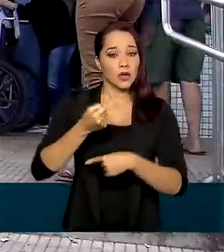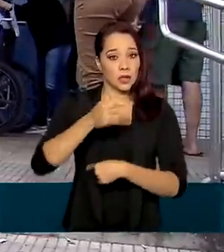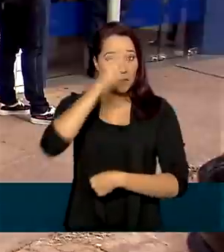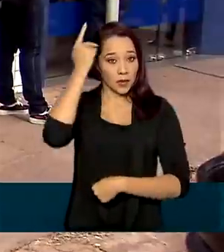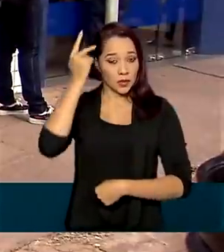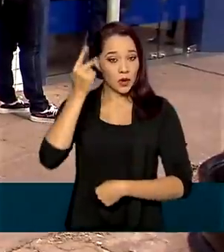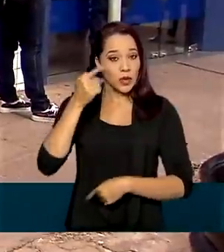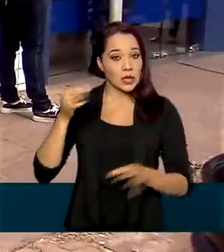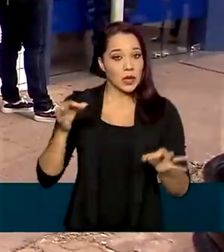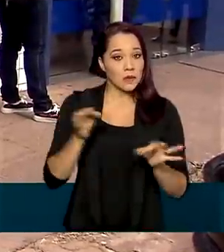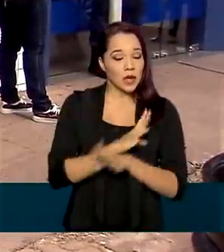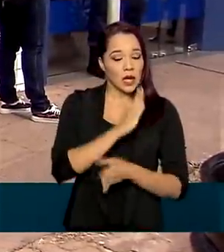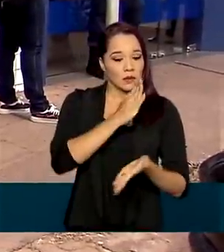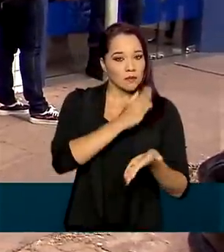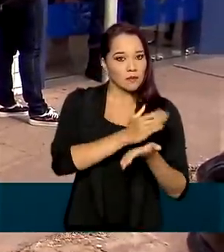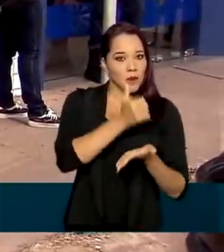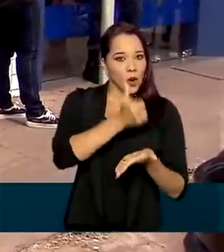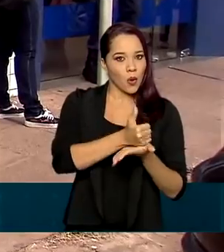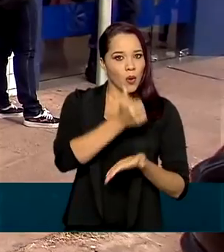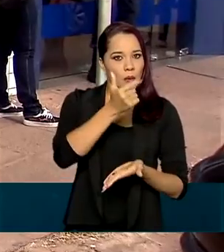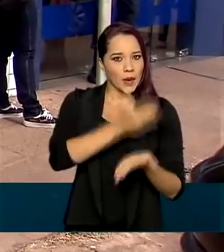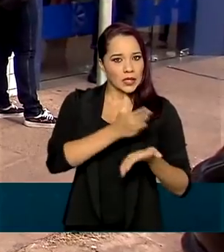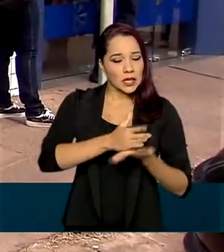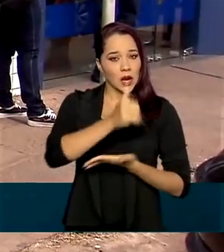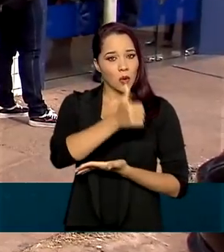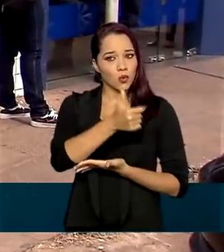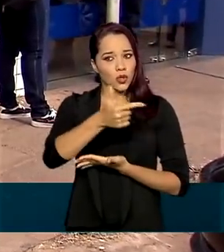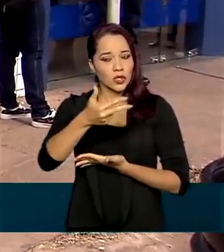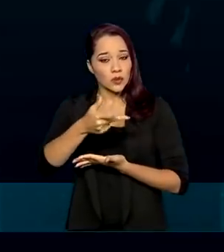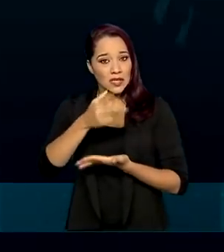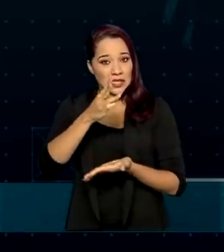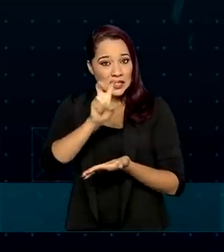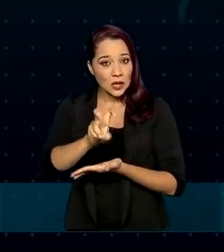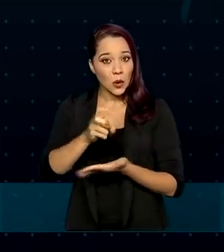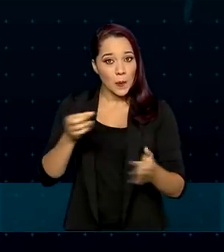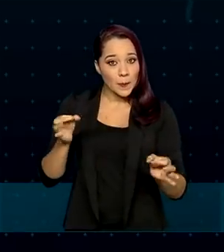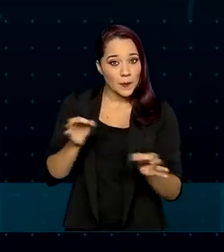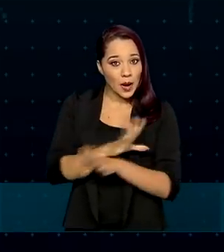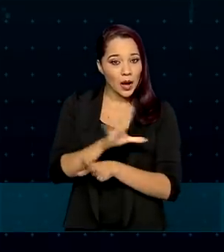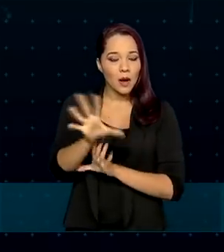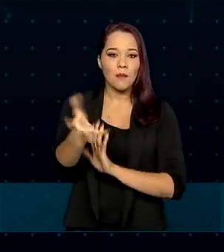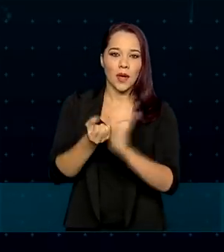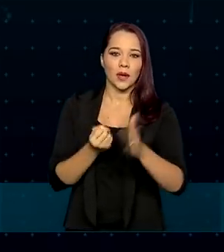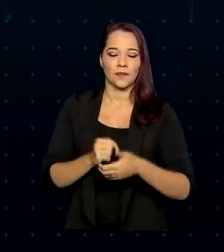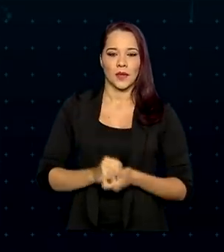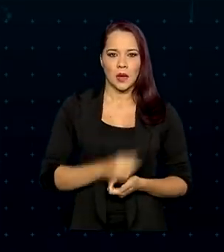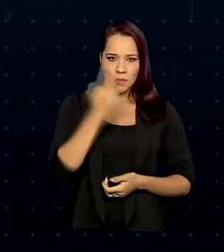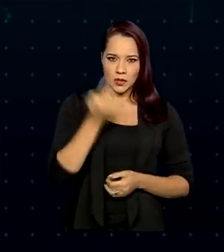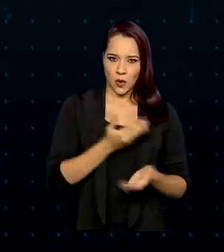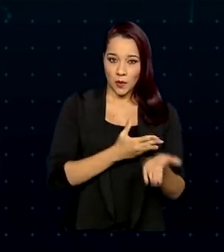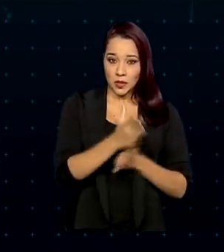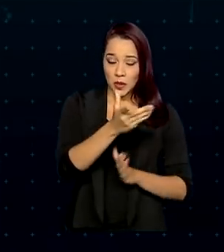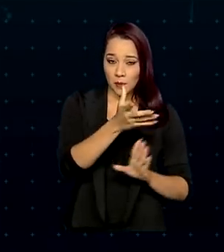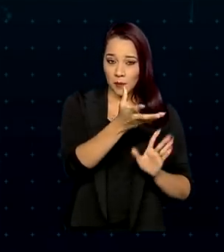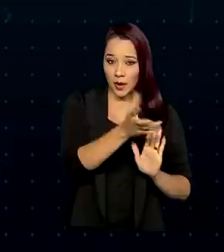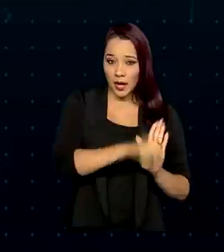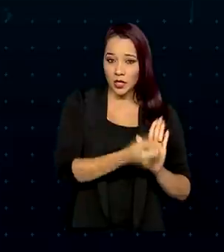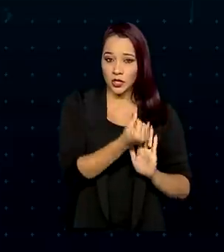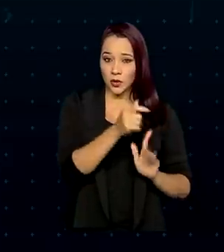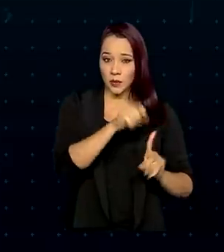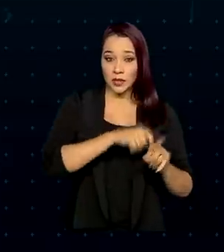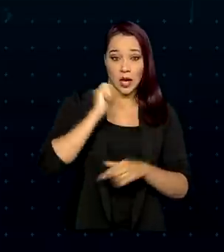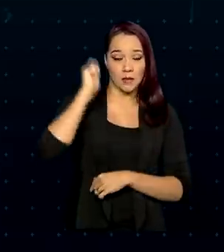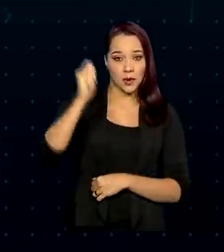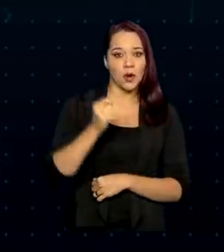terminar as 5 parcelas do auxílio emergencial regular. Quem começou a receber em abril vai receber as 4